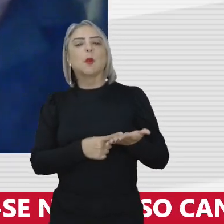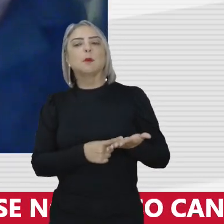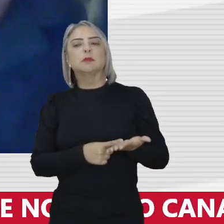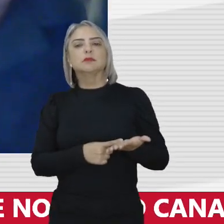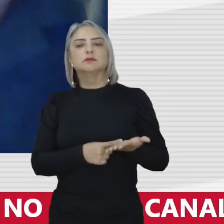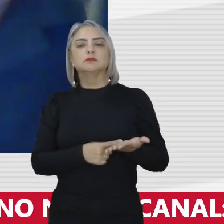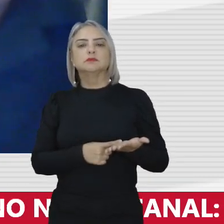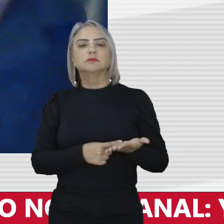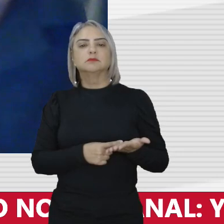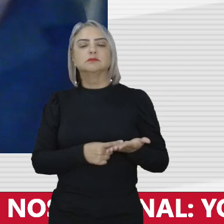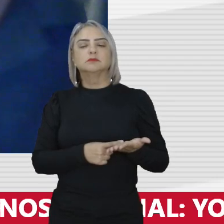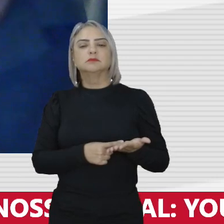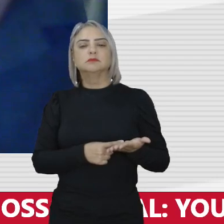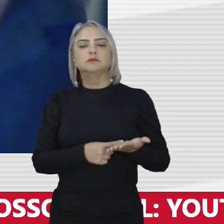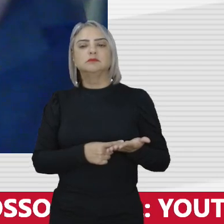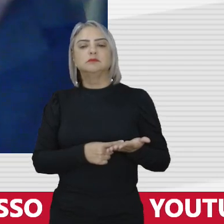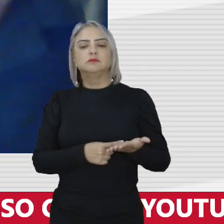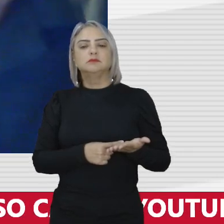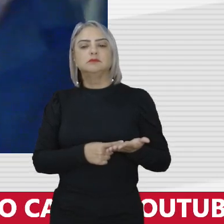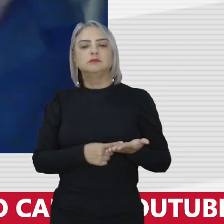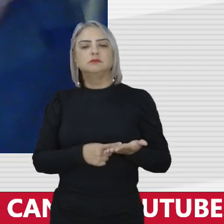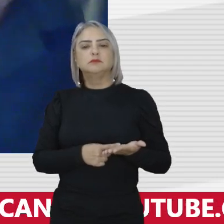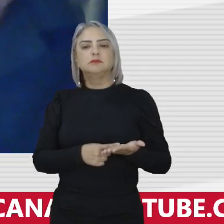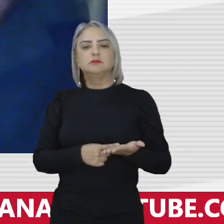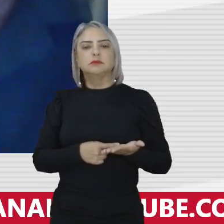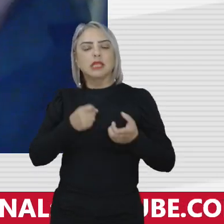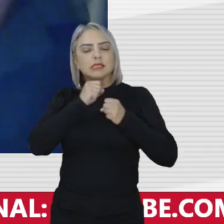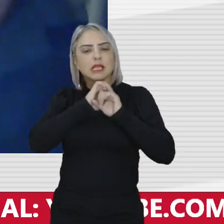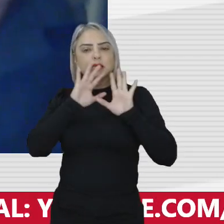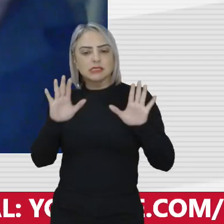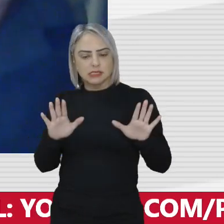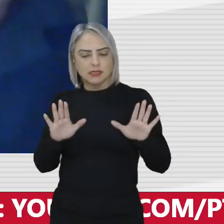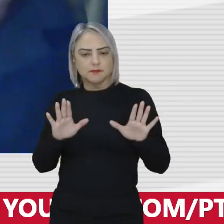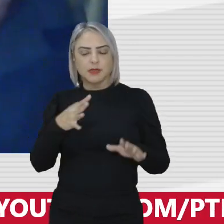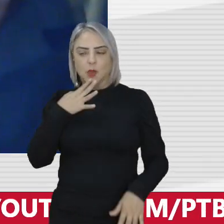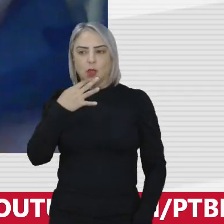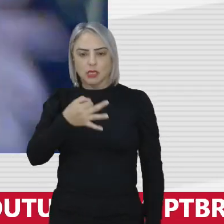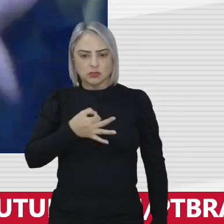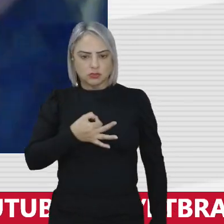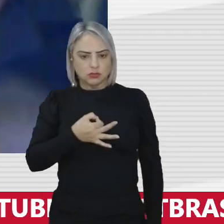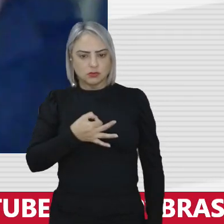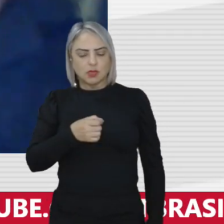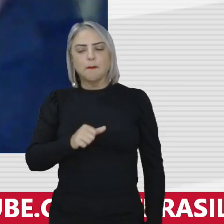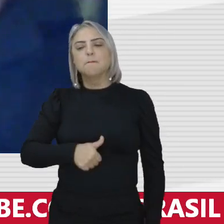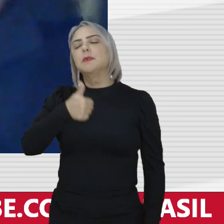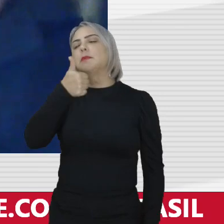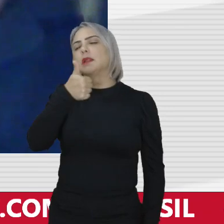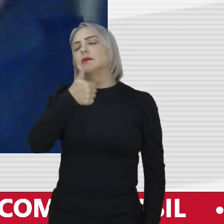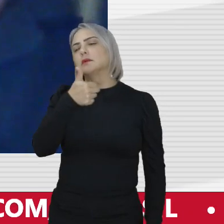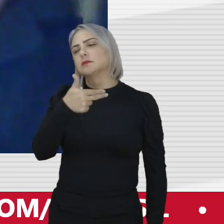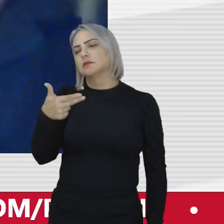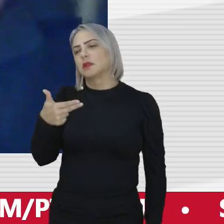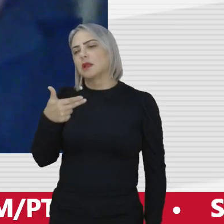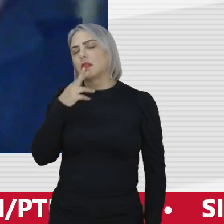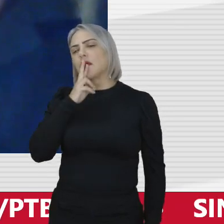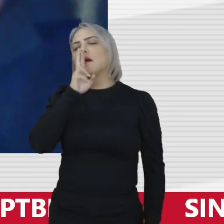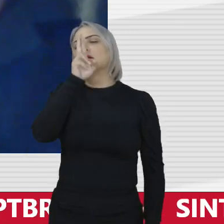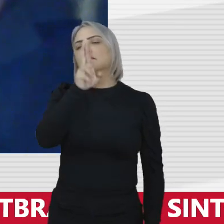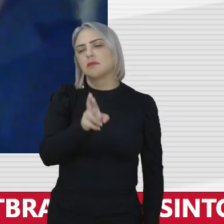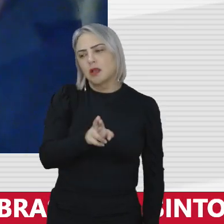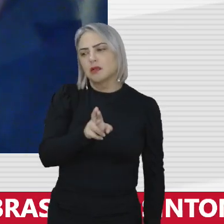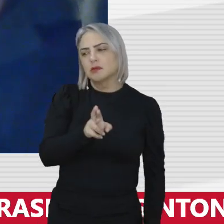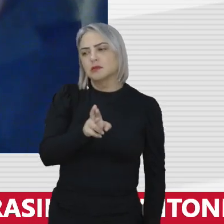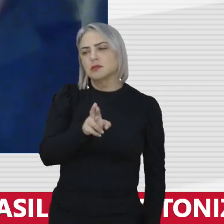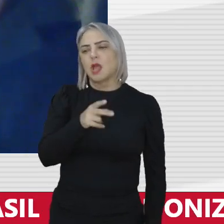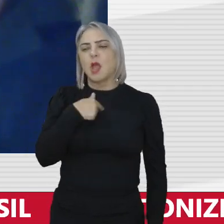de contribuir com isso eu acho o primeiro essa resposta mostra